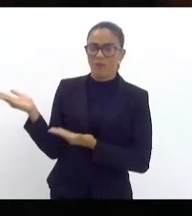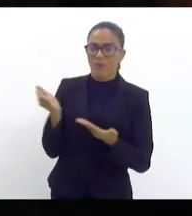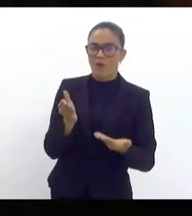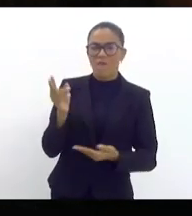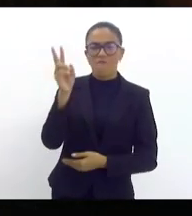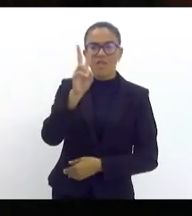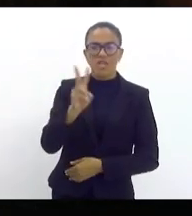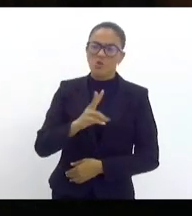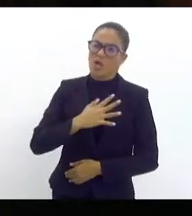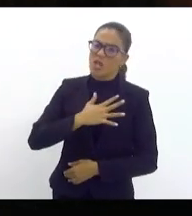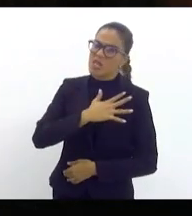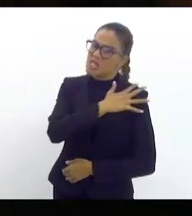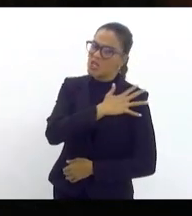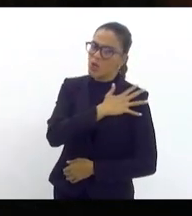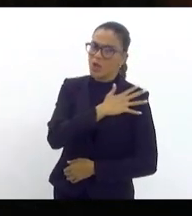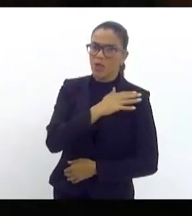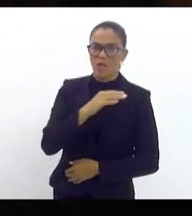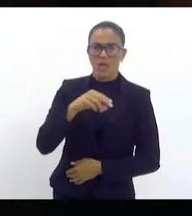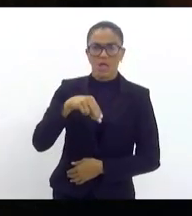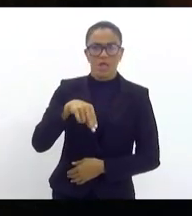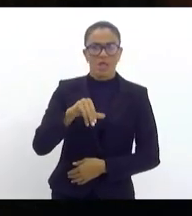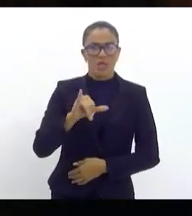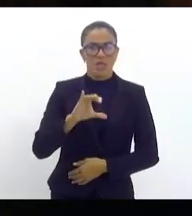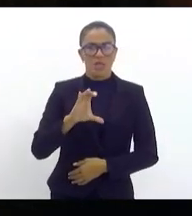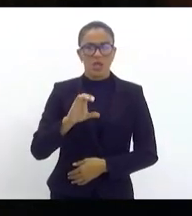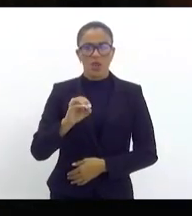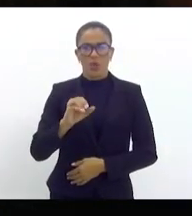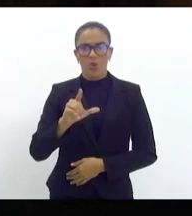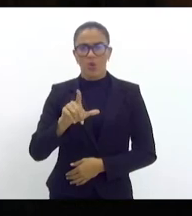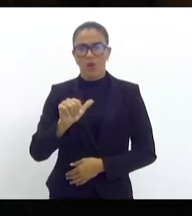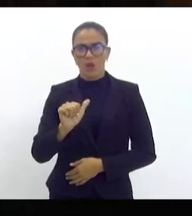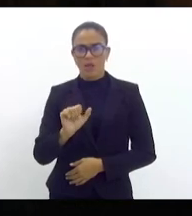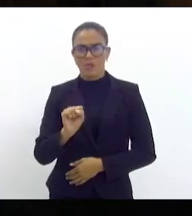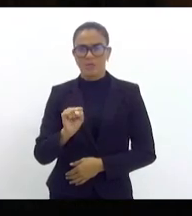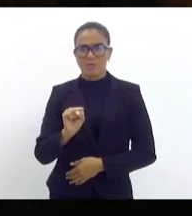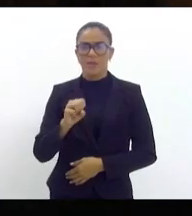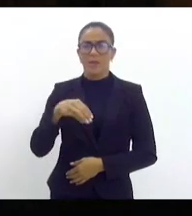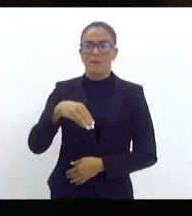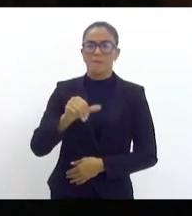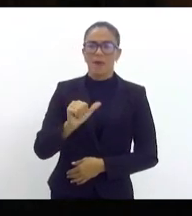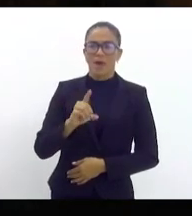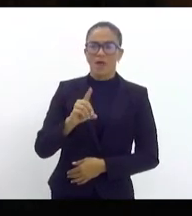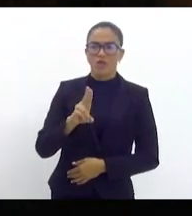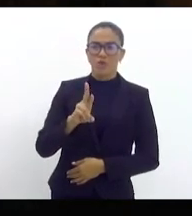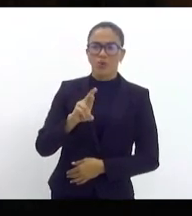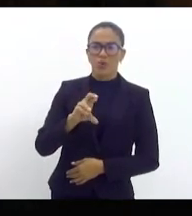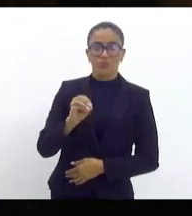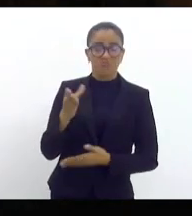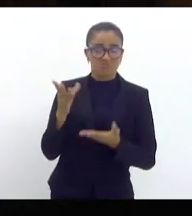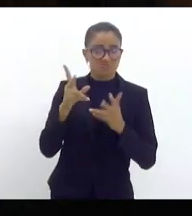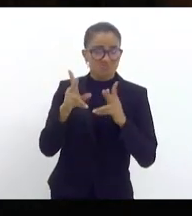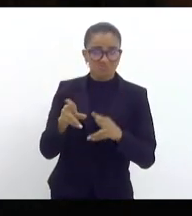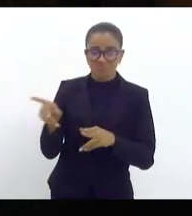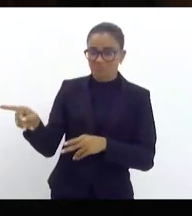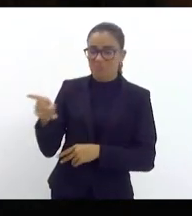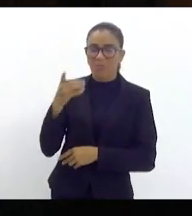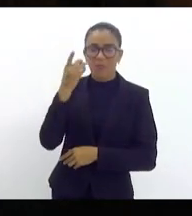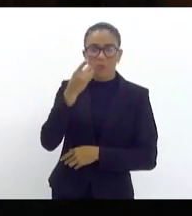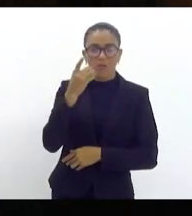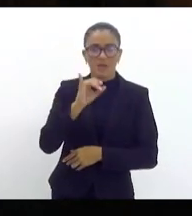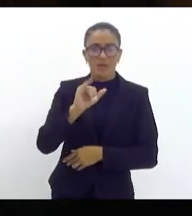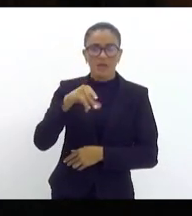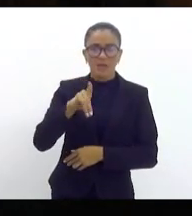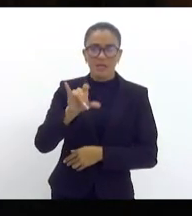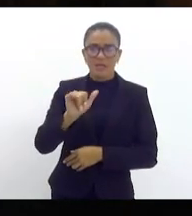ditador Nicolás Maduro. E, como a deputada Índia Armelal bem colocou aqui, o presidente Bolsonaro,